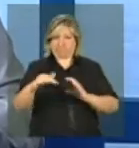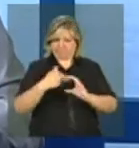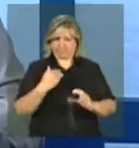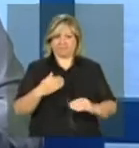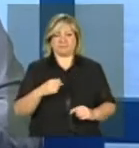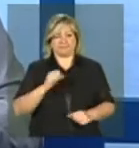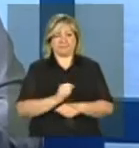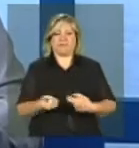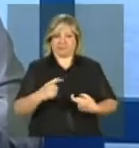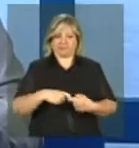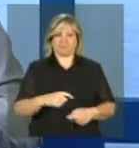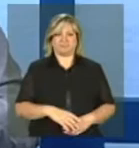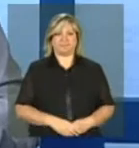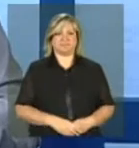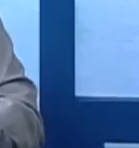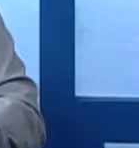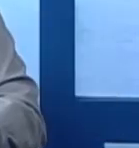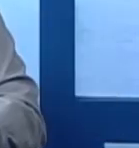.br. A gente volta já.